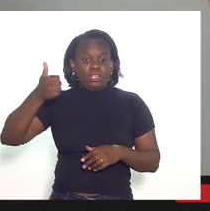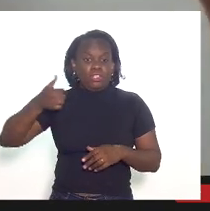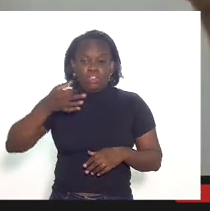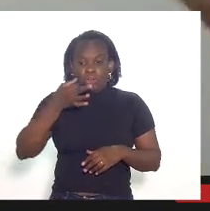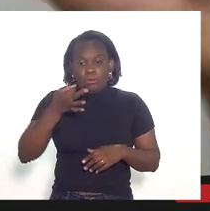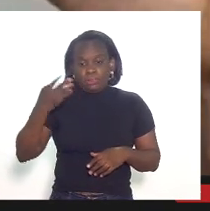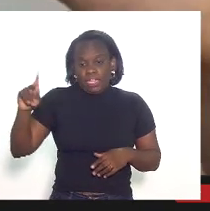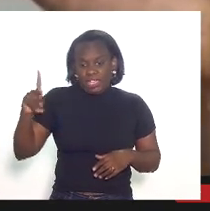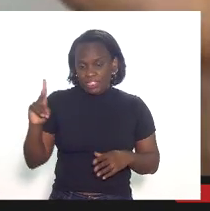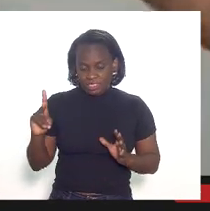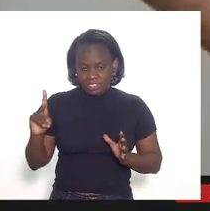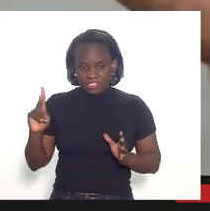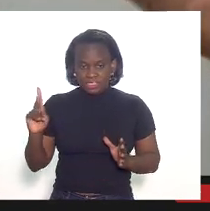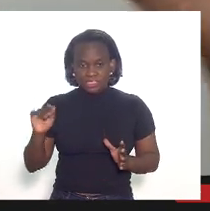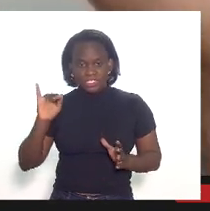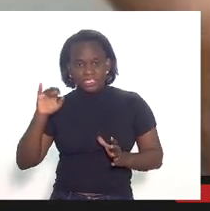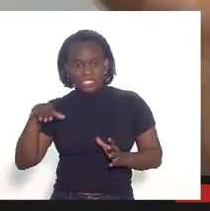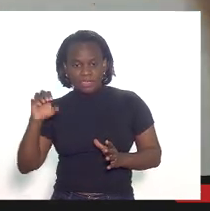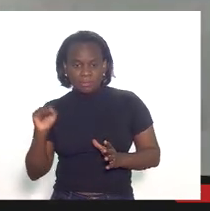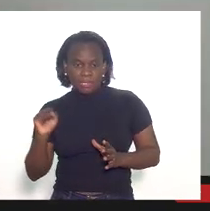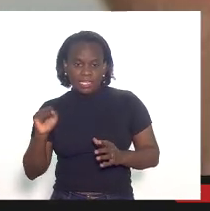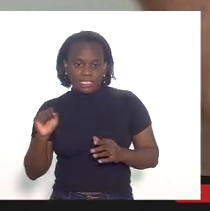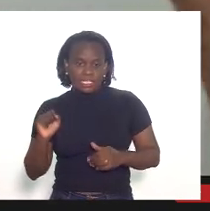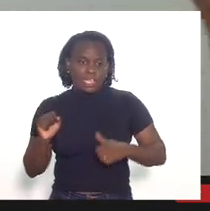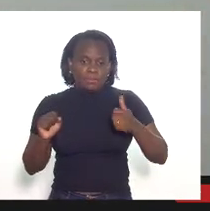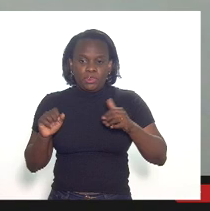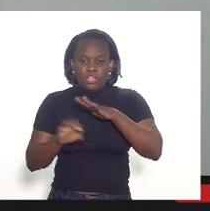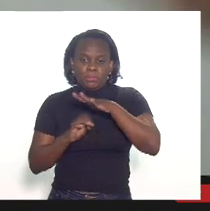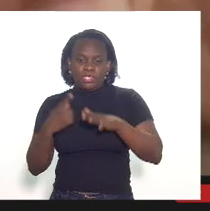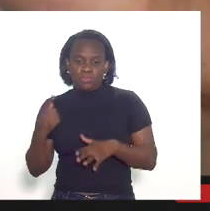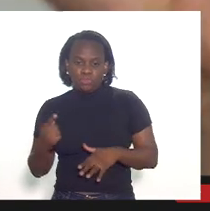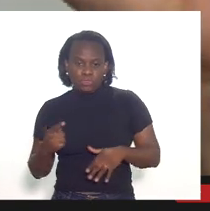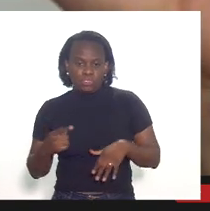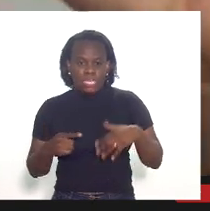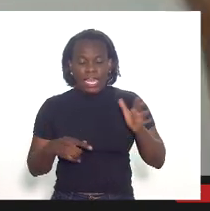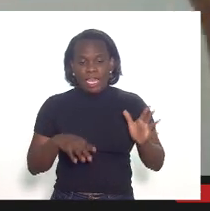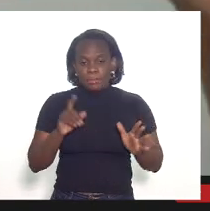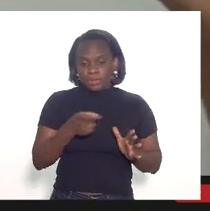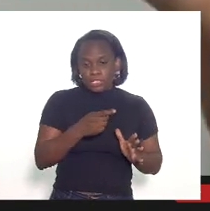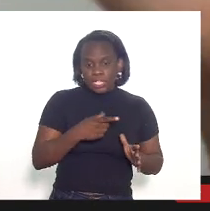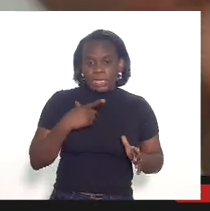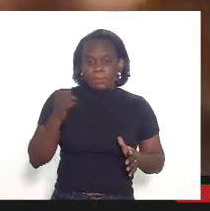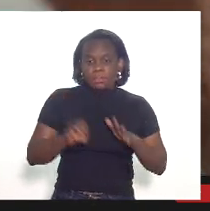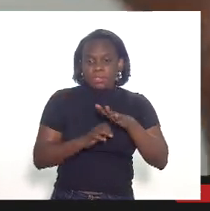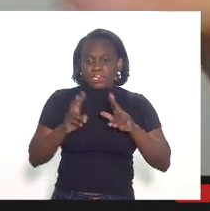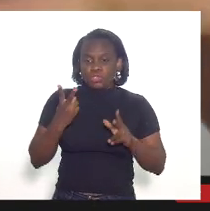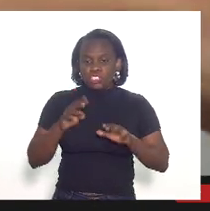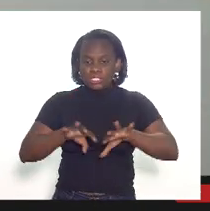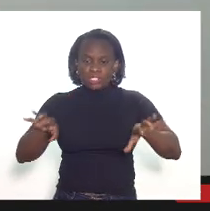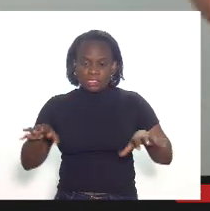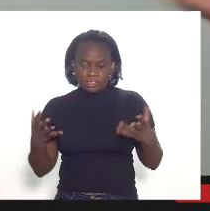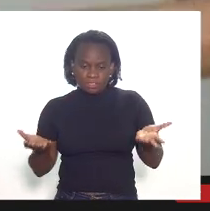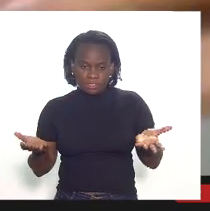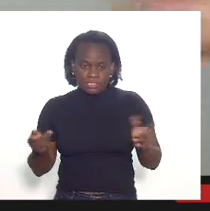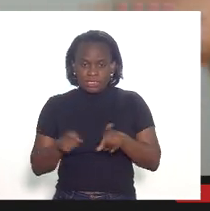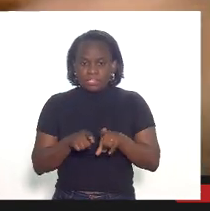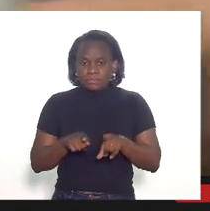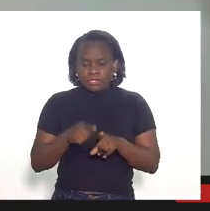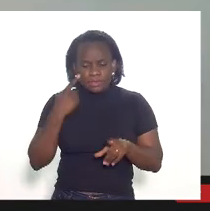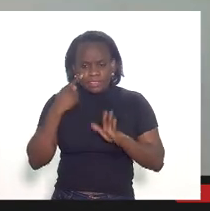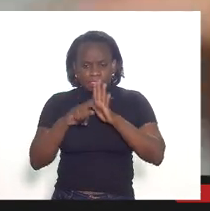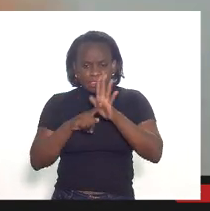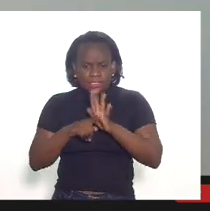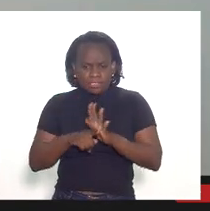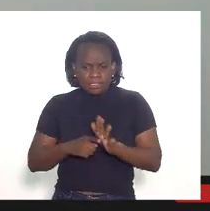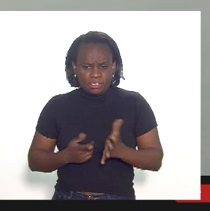vista para elas quando é do ICMS eu quero que seja uma empresa só quando não tributário eu quero que sejam duas inclusive do não tributário você verifica